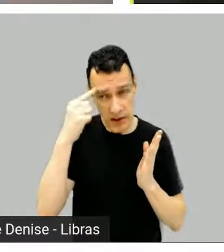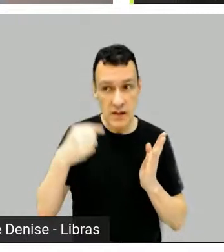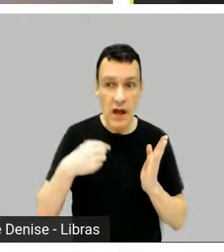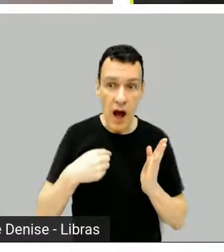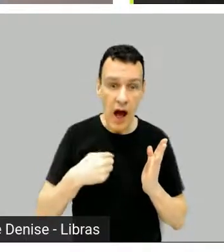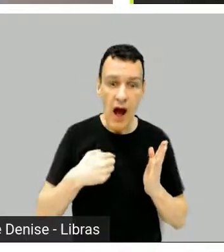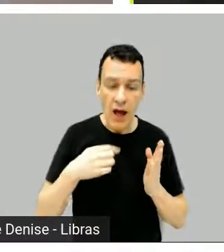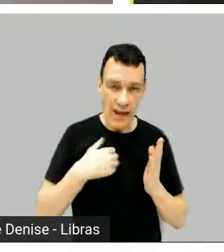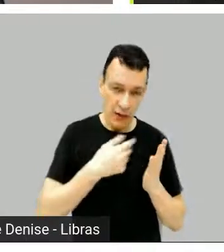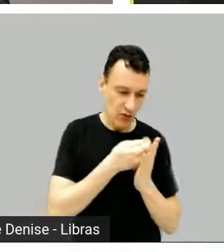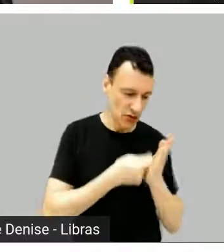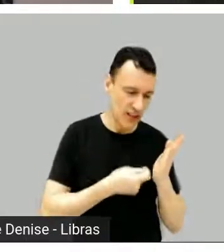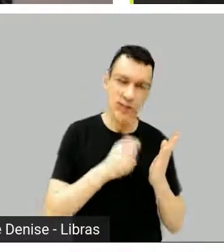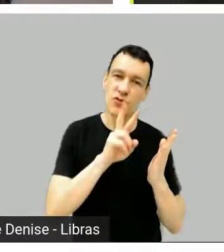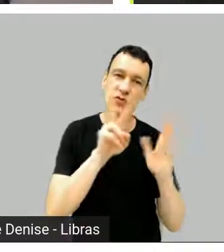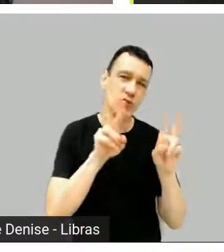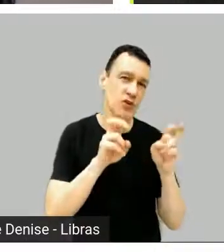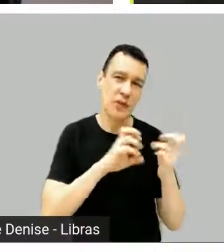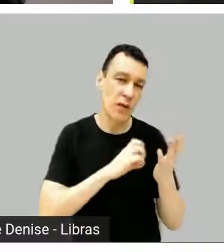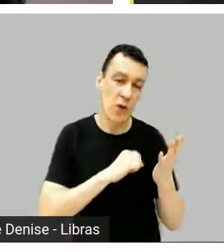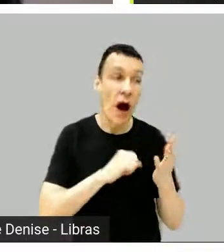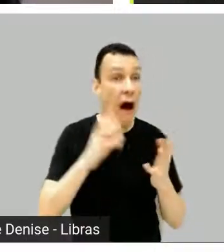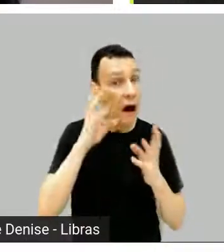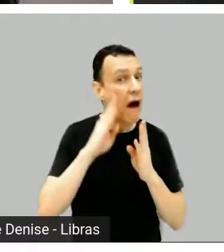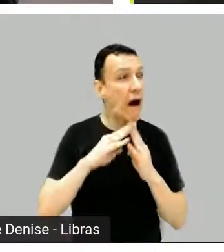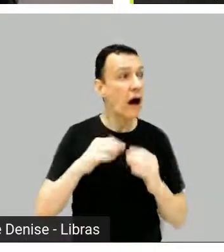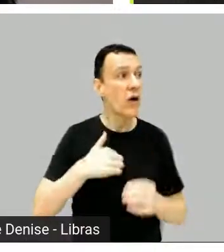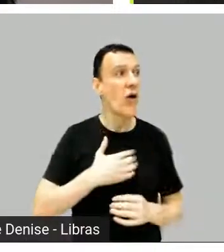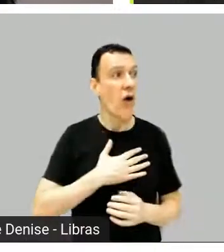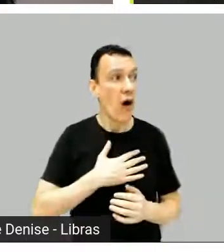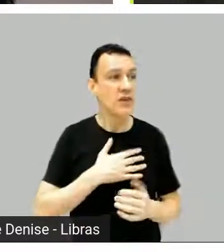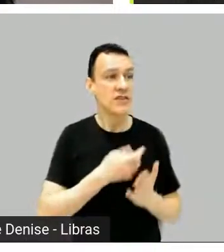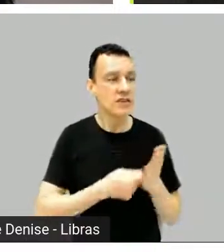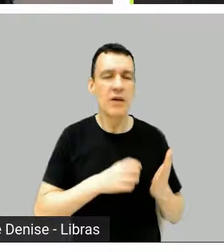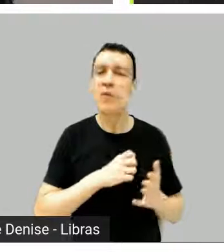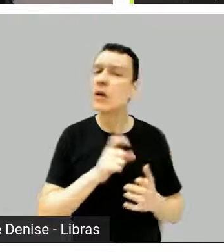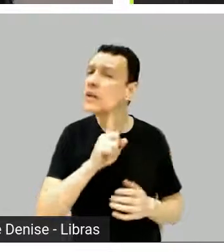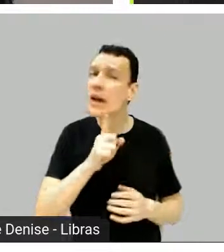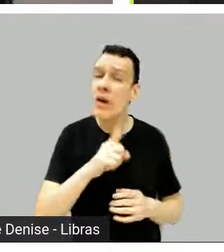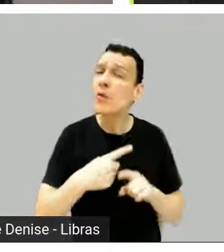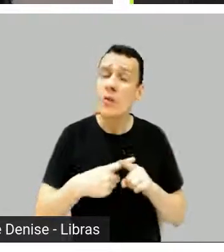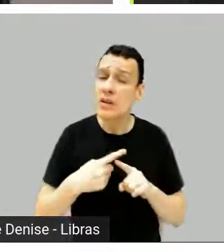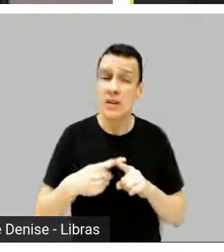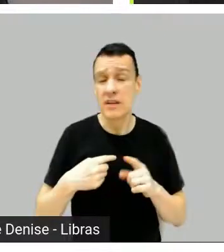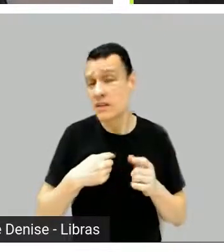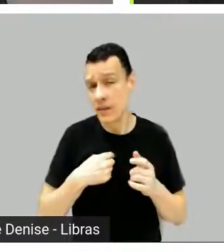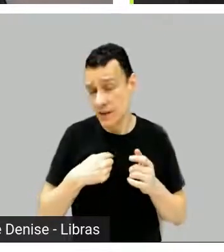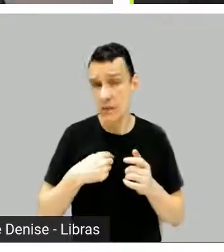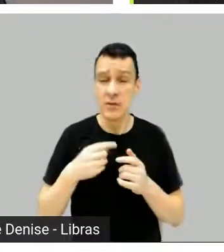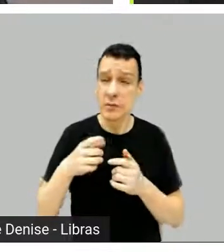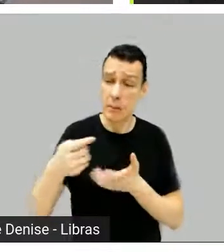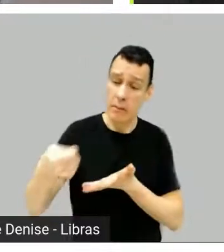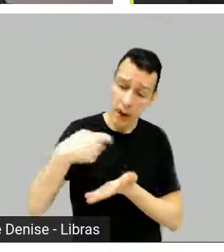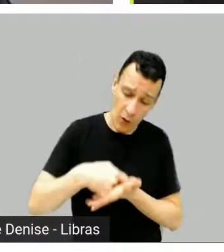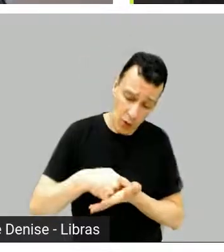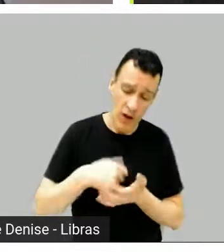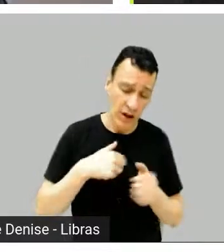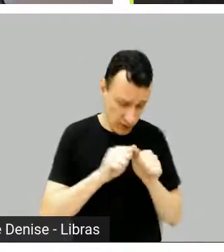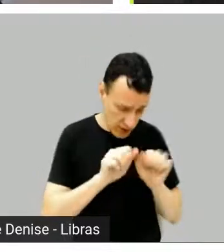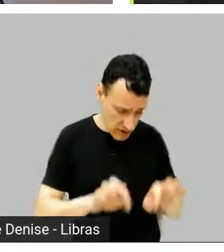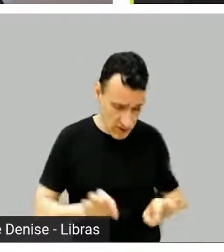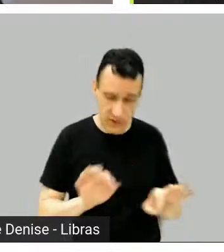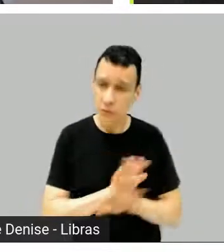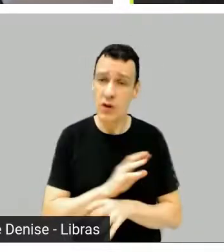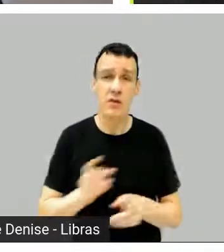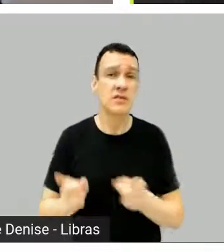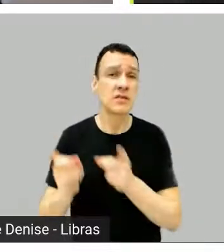Sim. São aquelas que ou a gente criou e emplacou, mas, de maneira geral, são aquelas que pagaram para fazer. Então, e que não